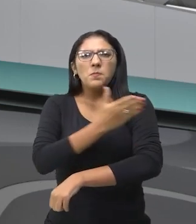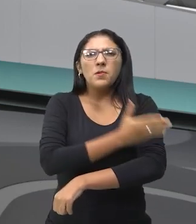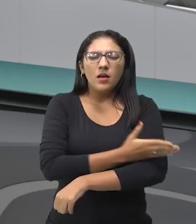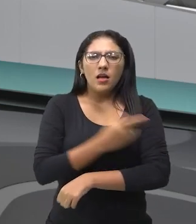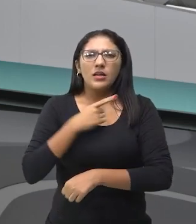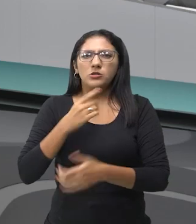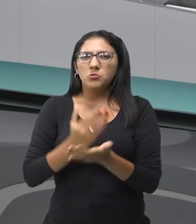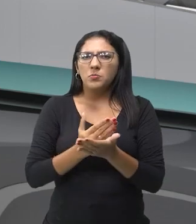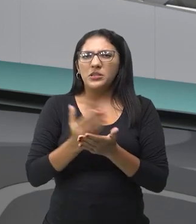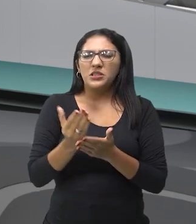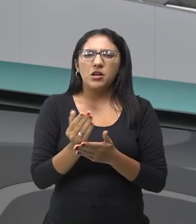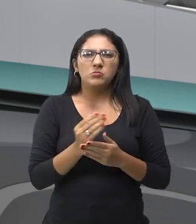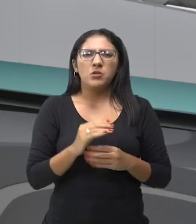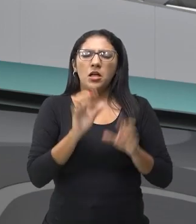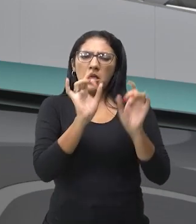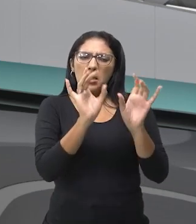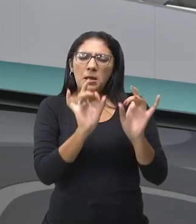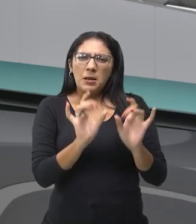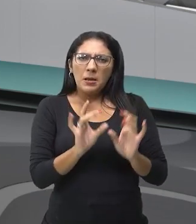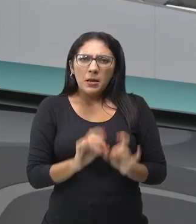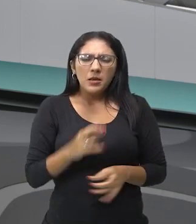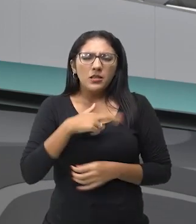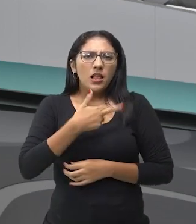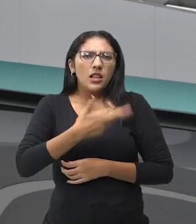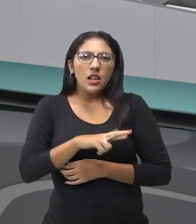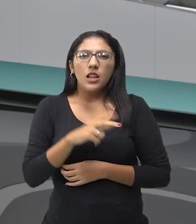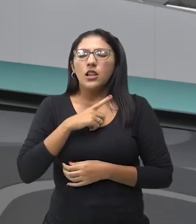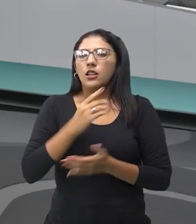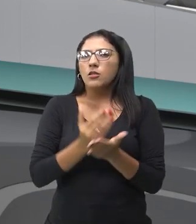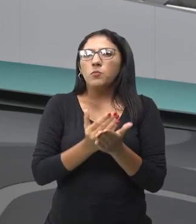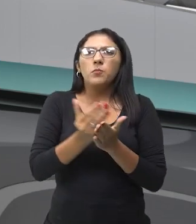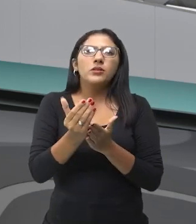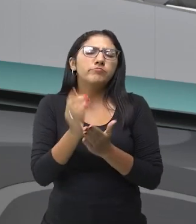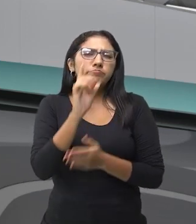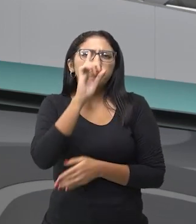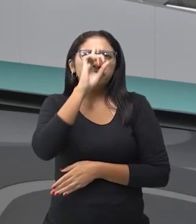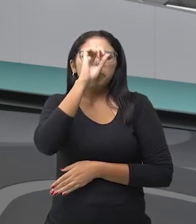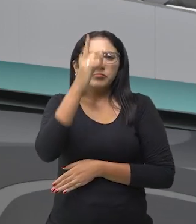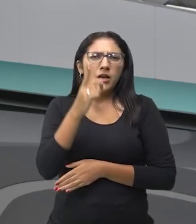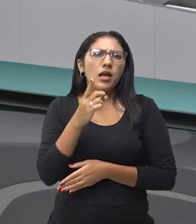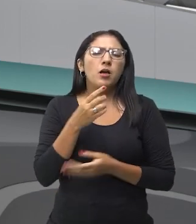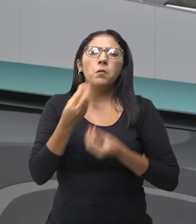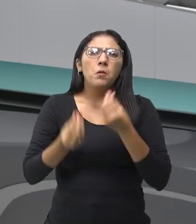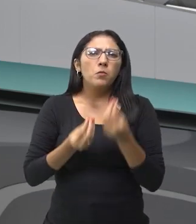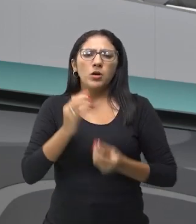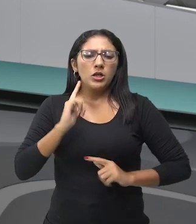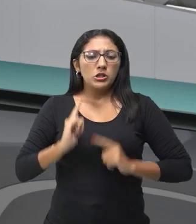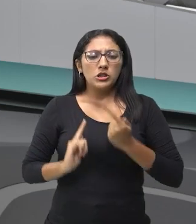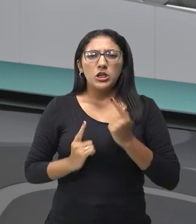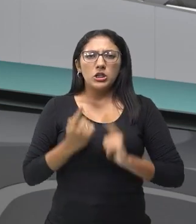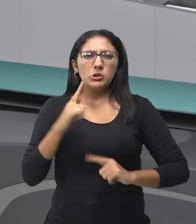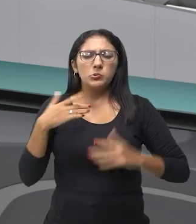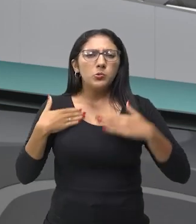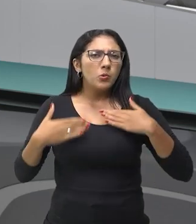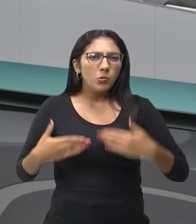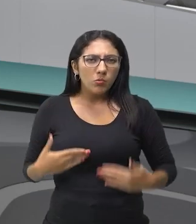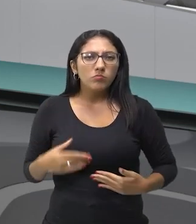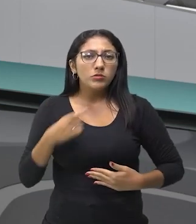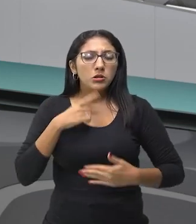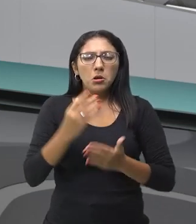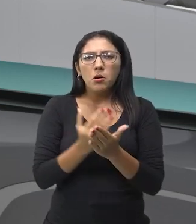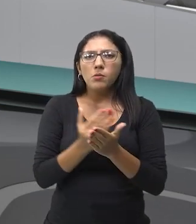seus rituais sagrados e começavam ali a improvisar, através das expressões corporais, eles